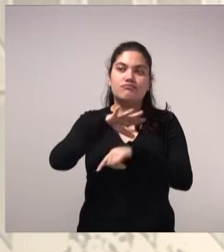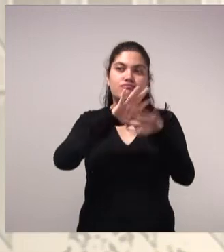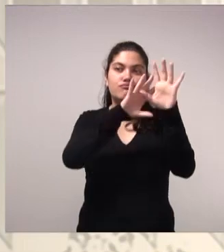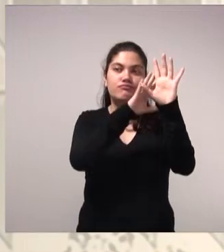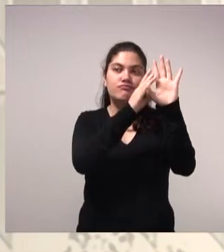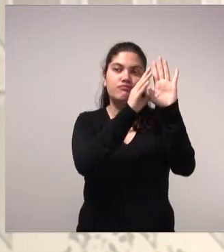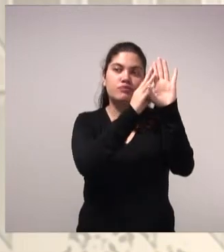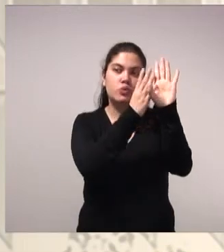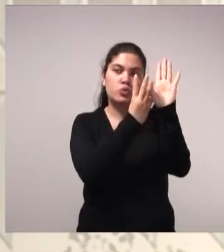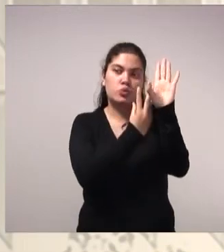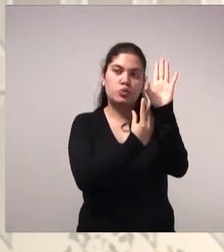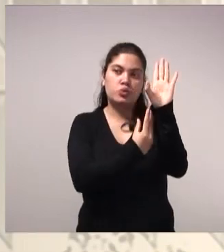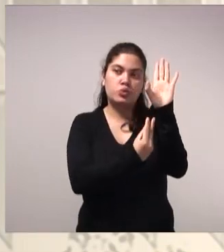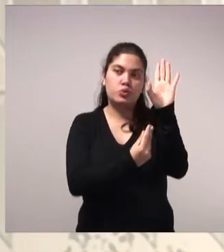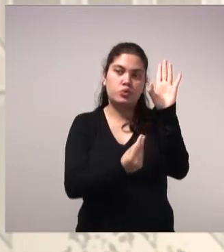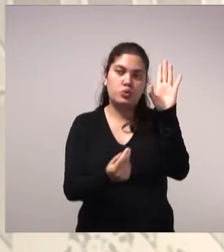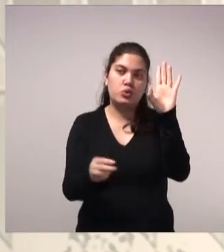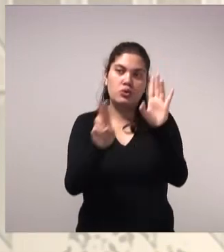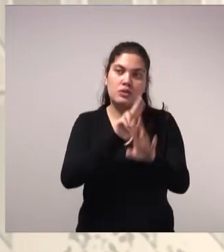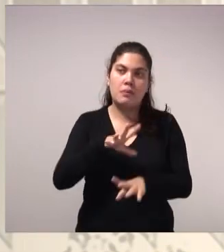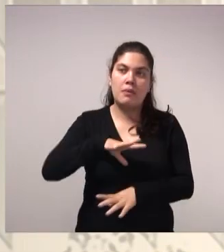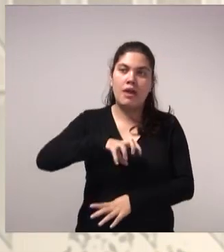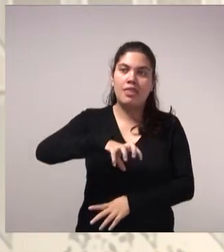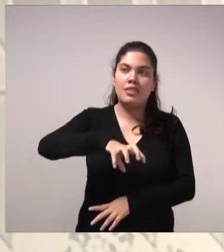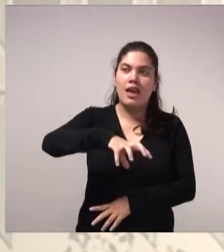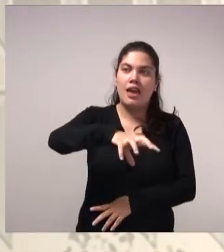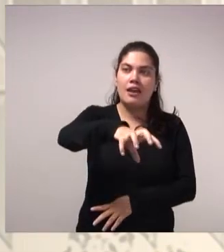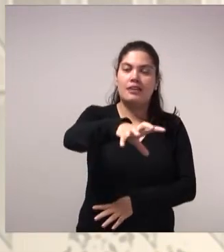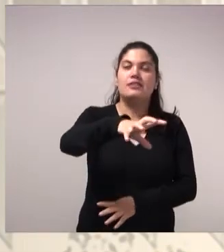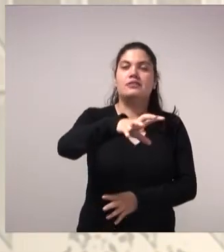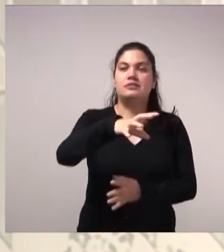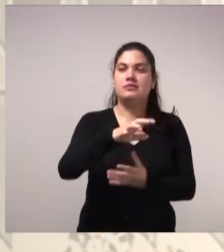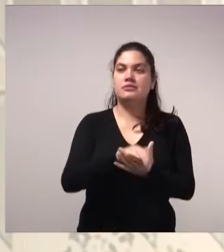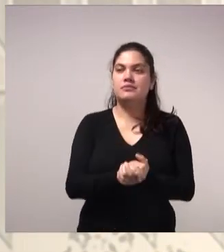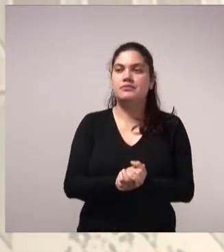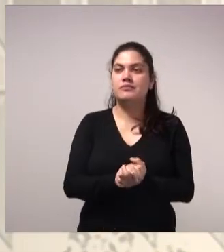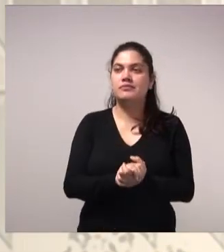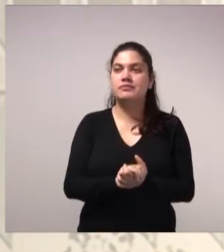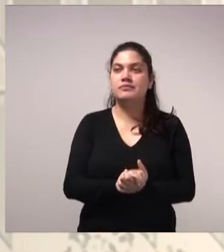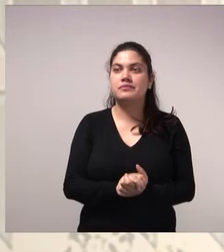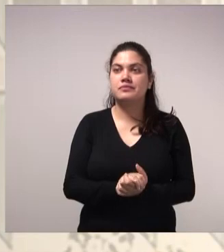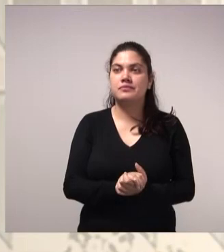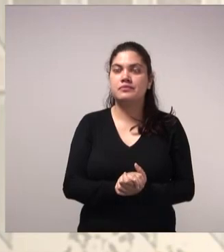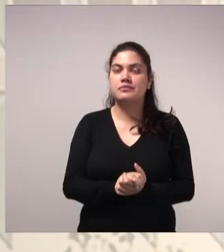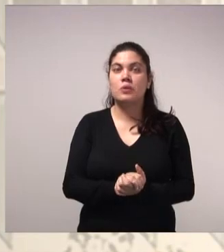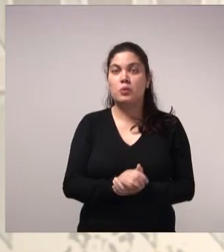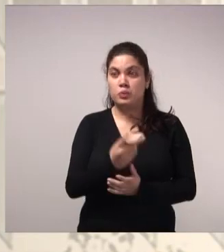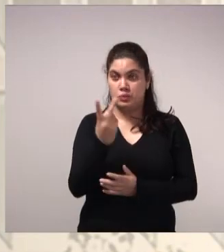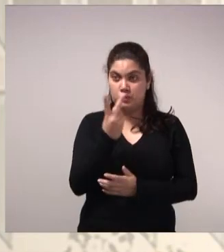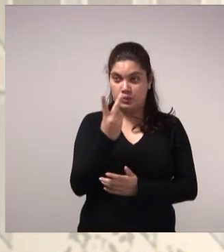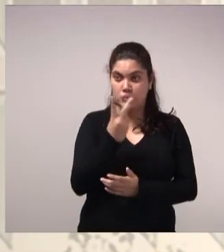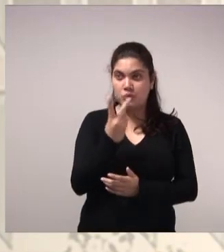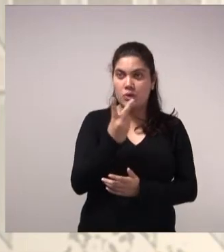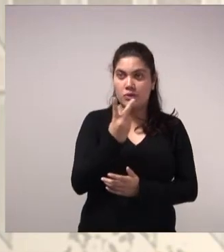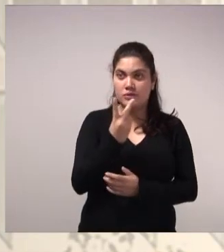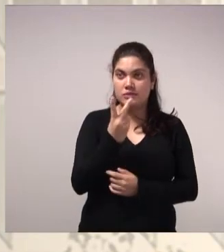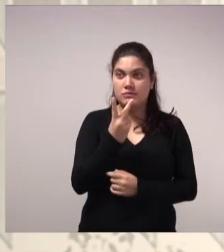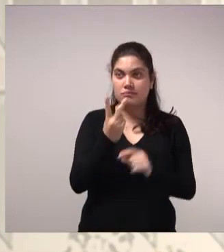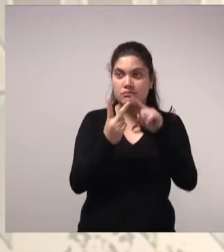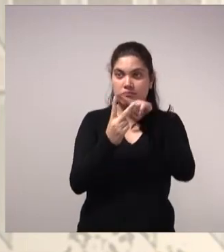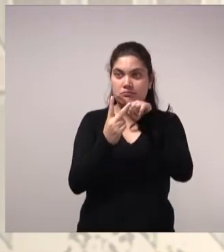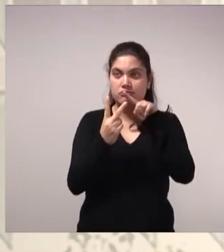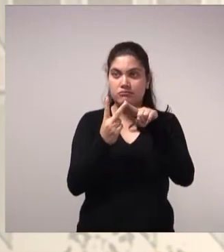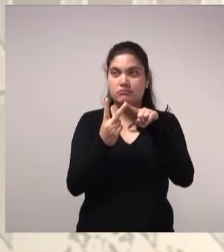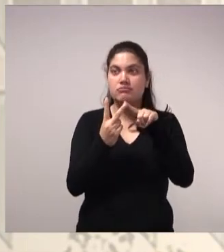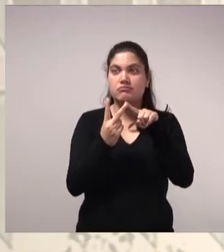utilização de bactérias aeróbicas e a cloração. Em ambos os casos, a